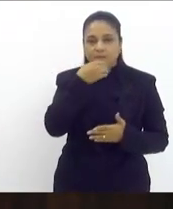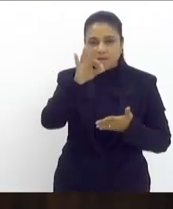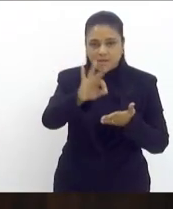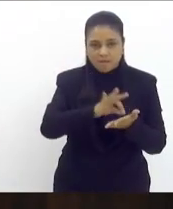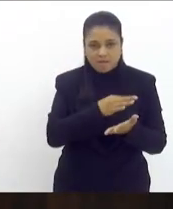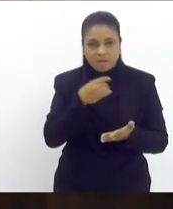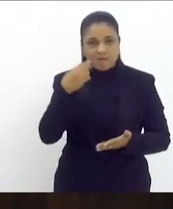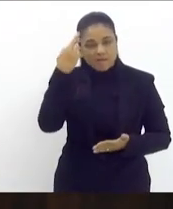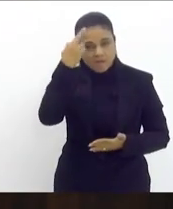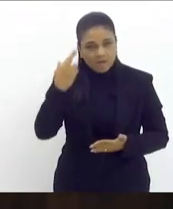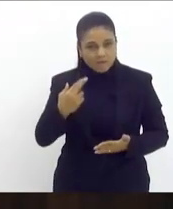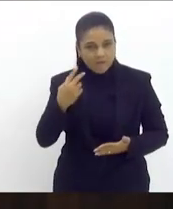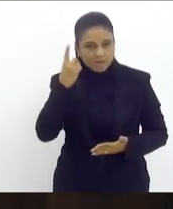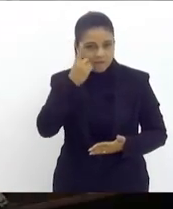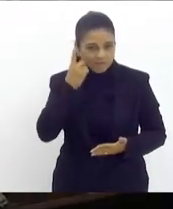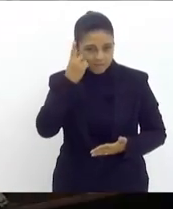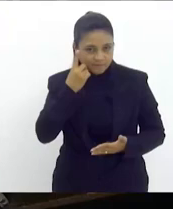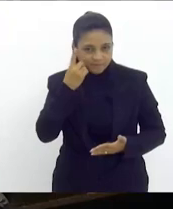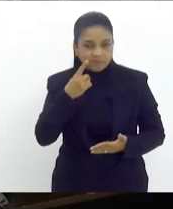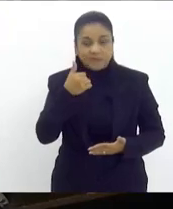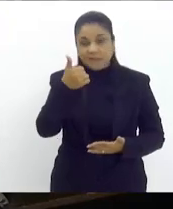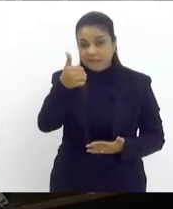vossa excelência dispõe de 10 minutos